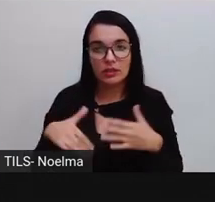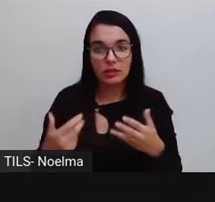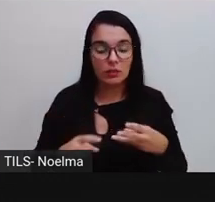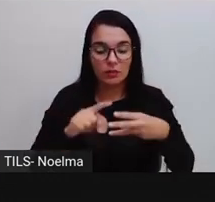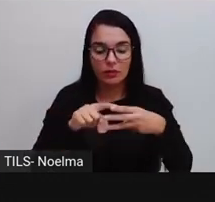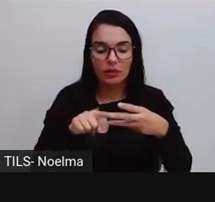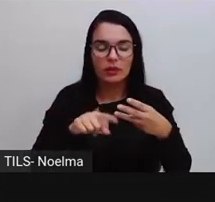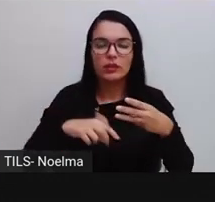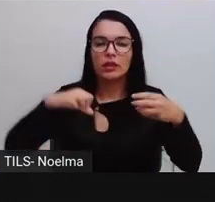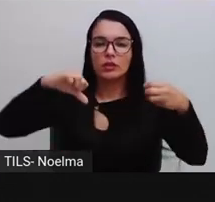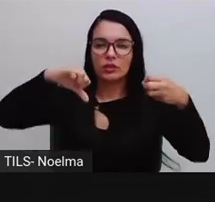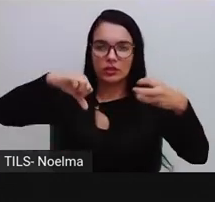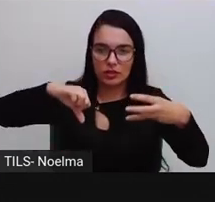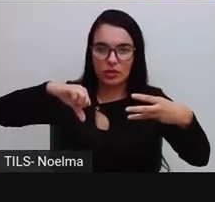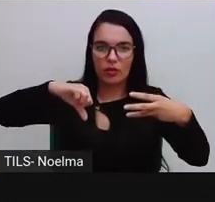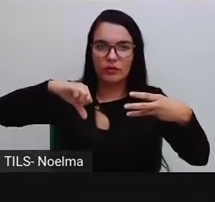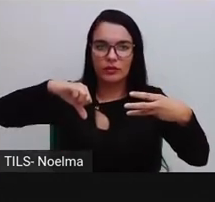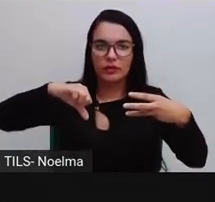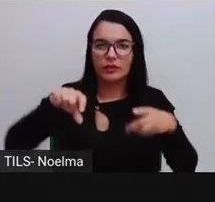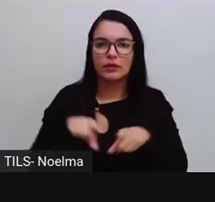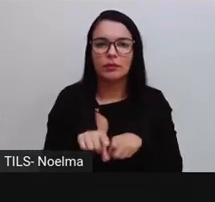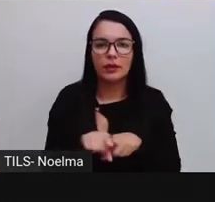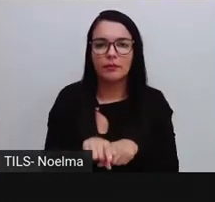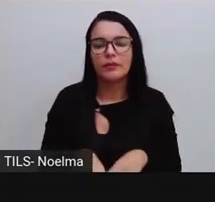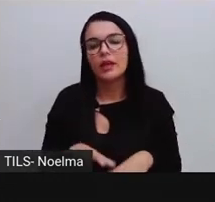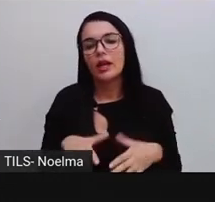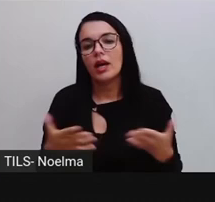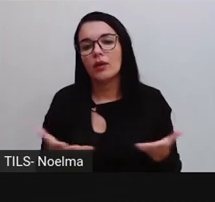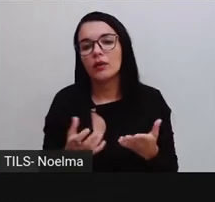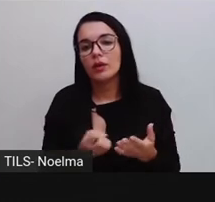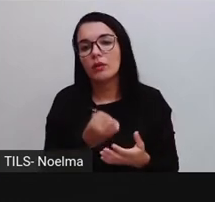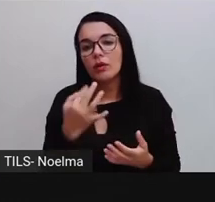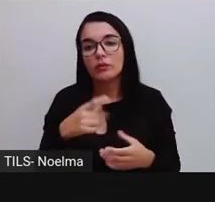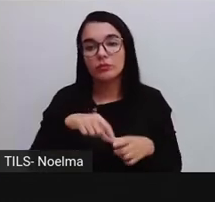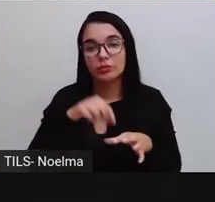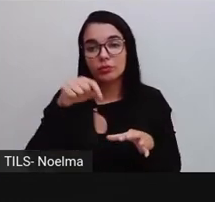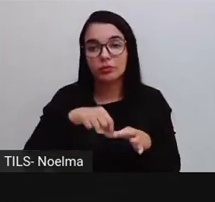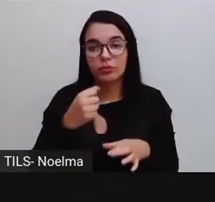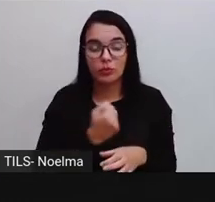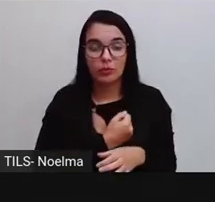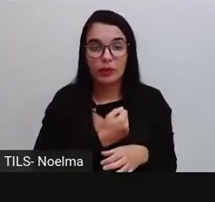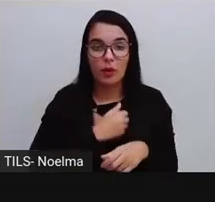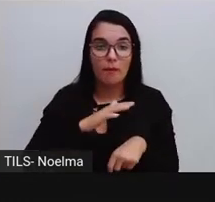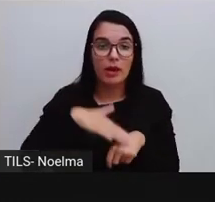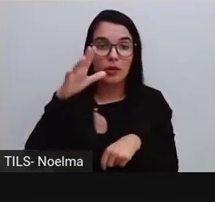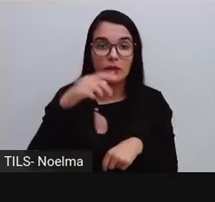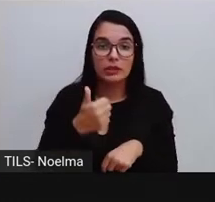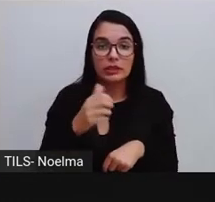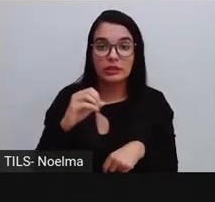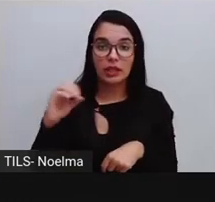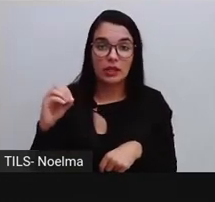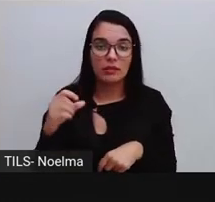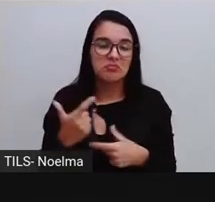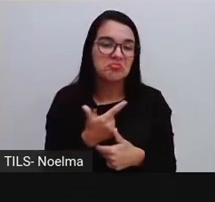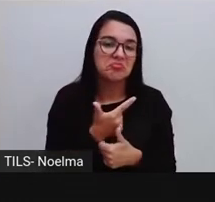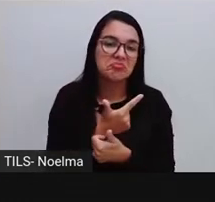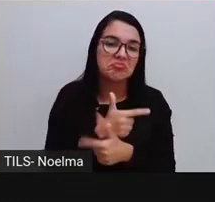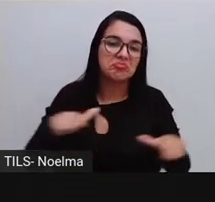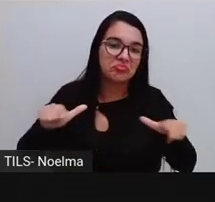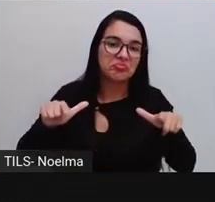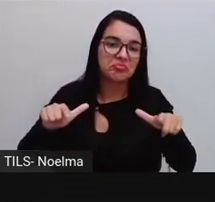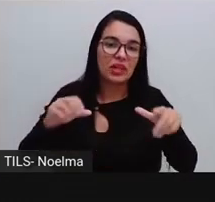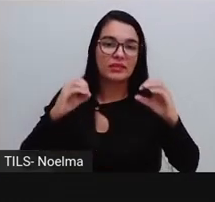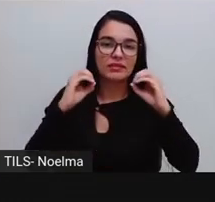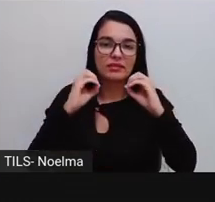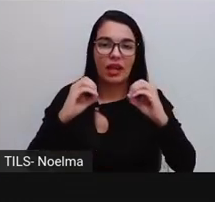três de nove. E qual a chance de tirarmos um numeral maior maior que cem? Zero, porque nós não temos nenhum